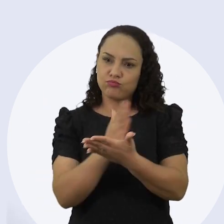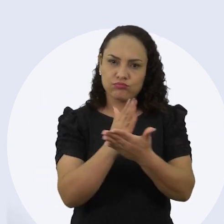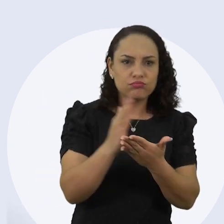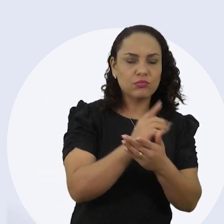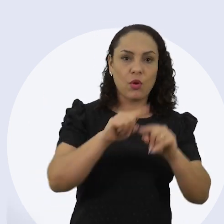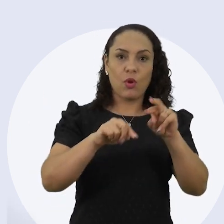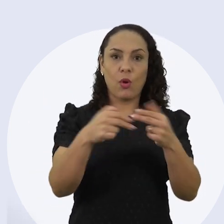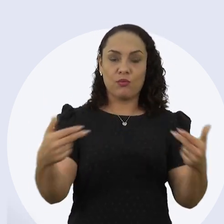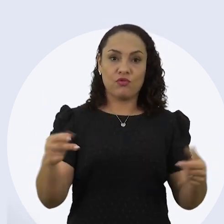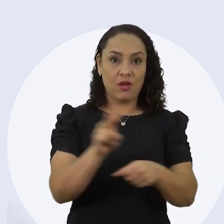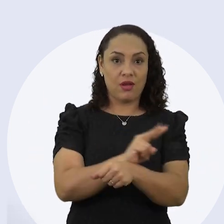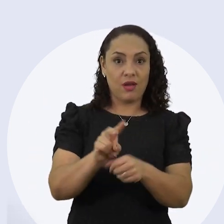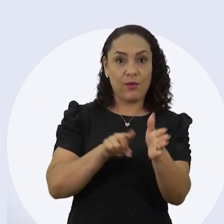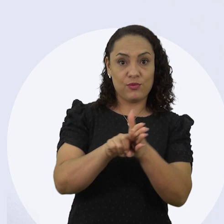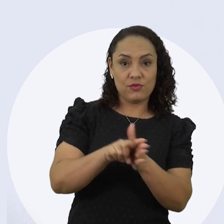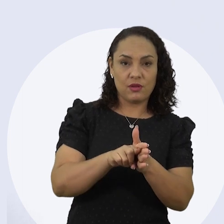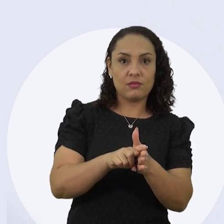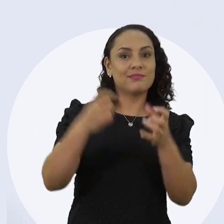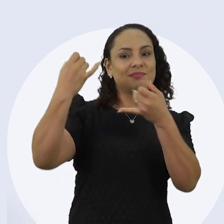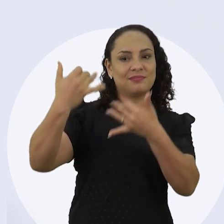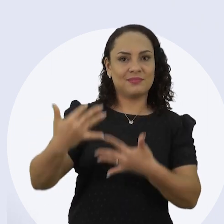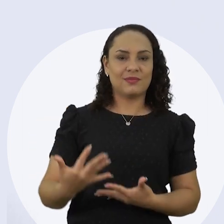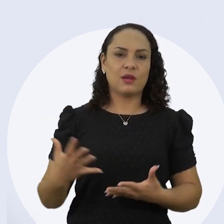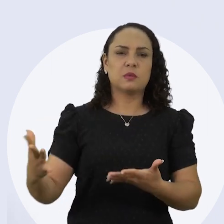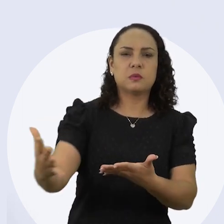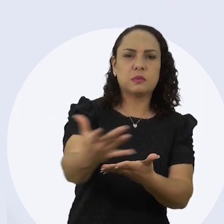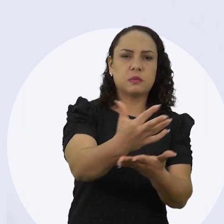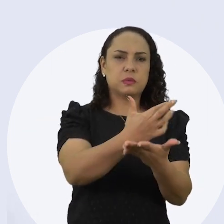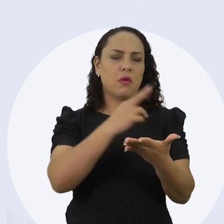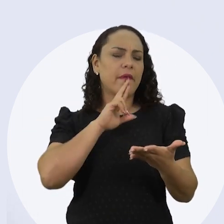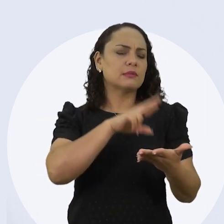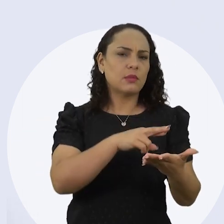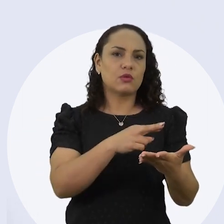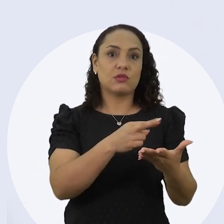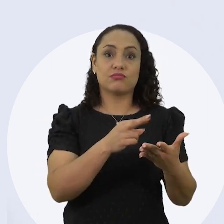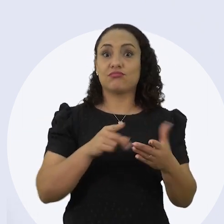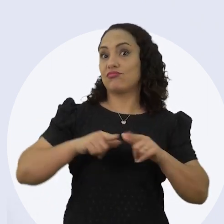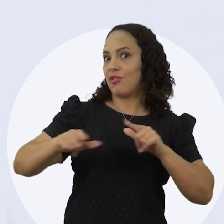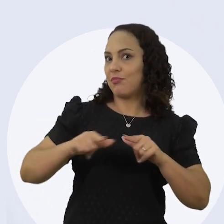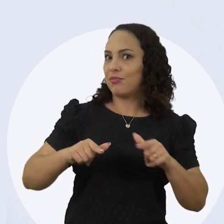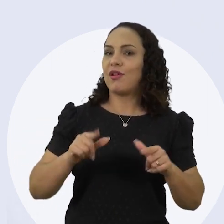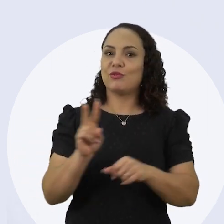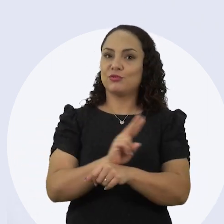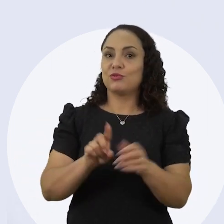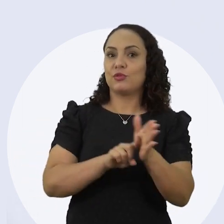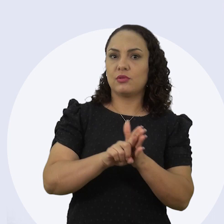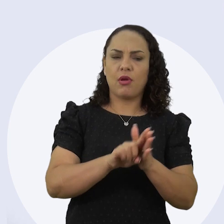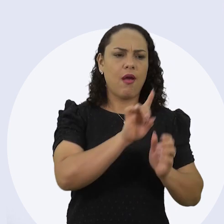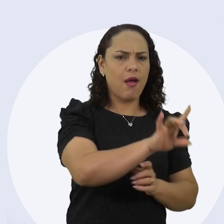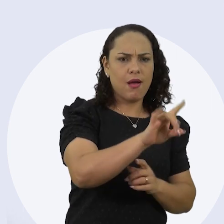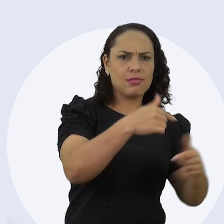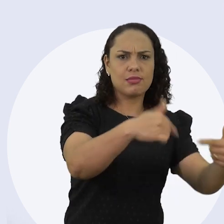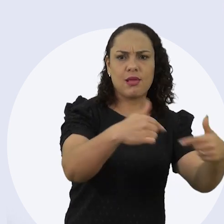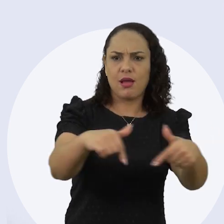objetos que serão auditados, vamos falar sobre os resultados dos trabalhos de auditoria. Para cada trabalho